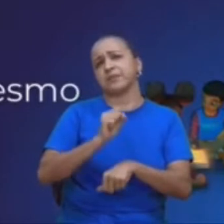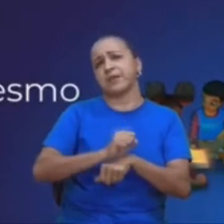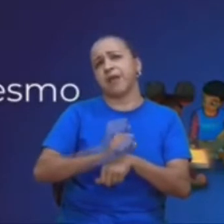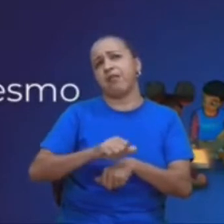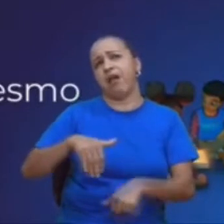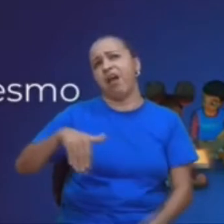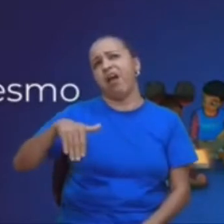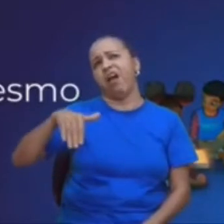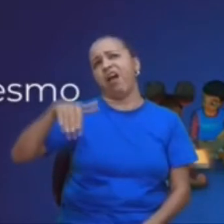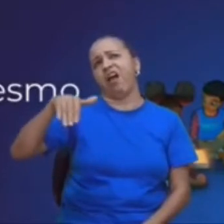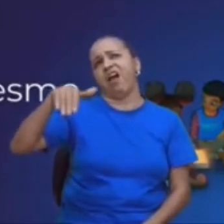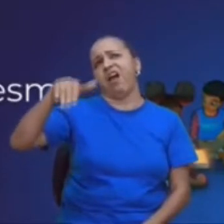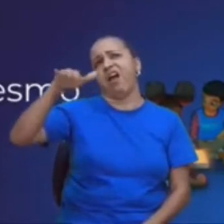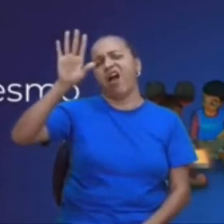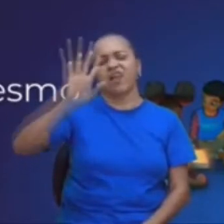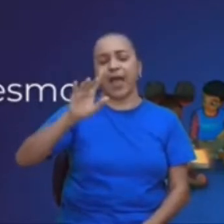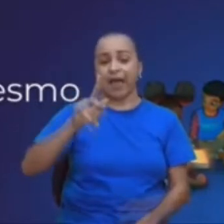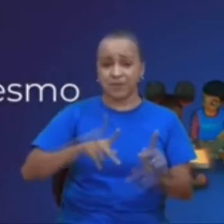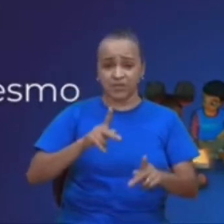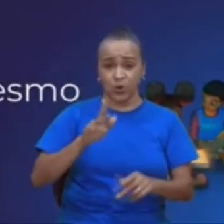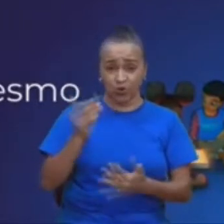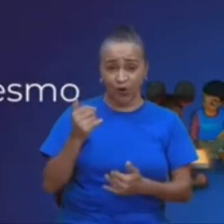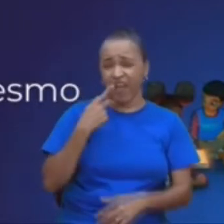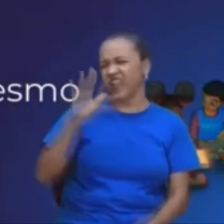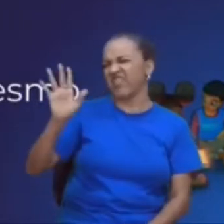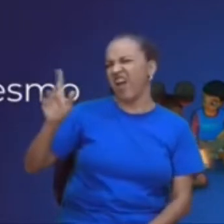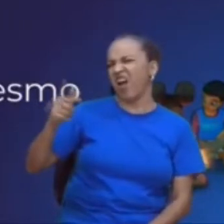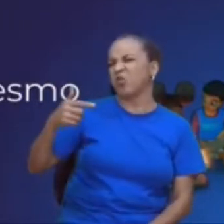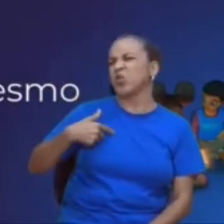tem gente que diz assim, ah, quando eu tiver adulto, eu vou aprender,